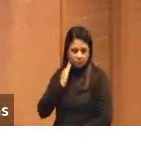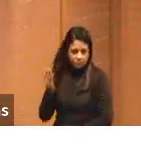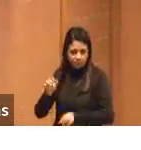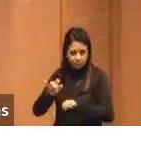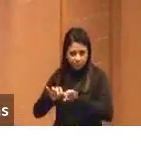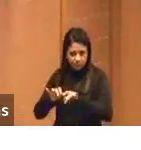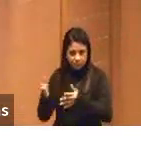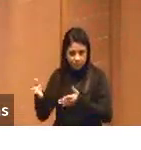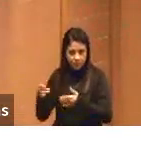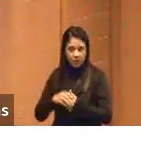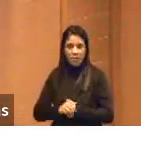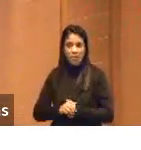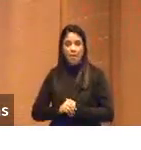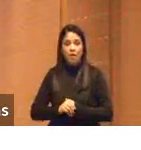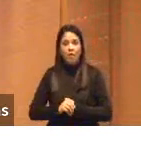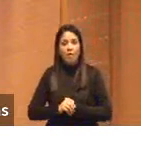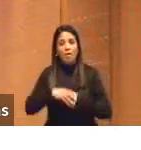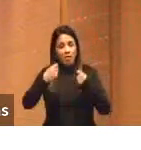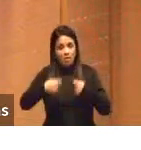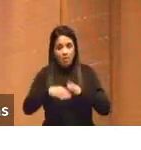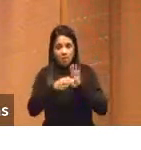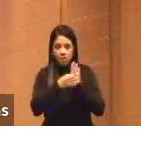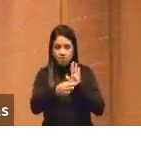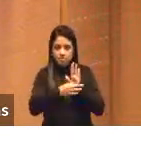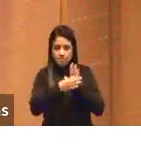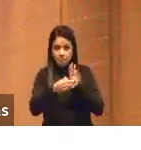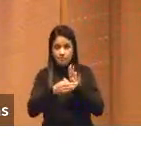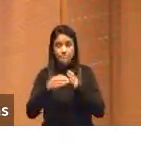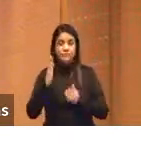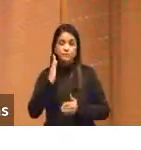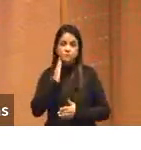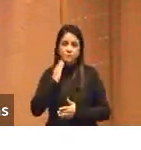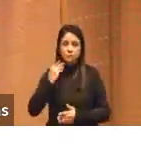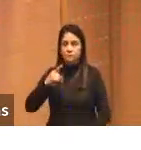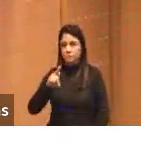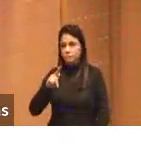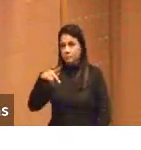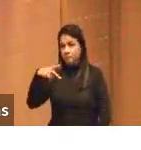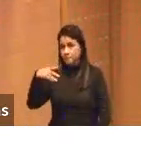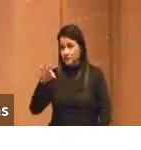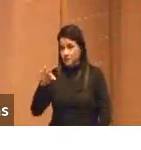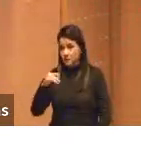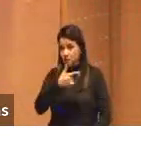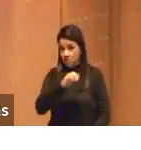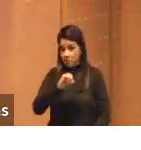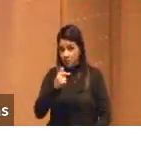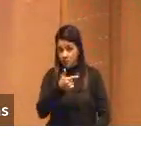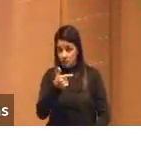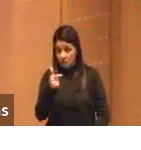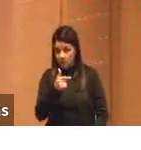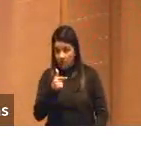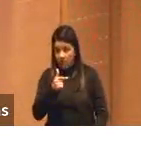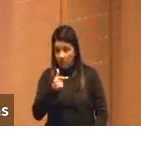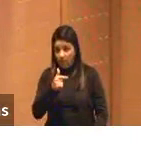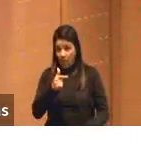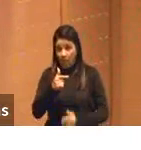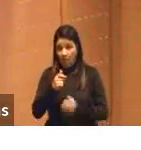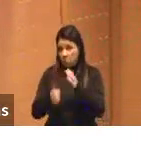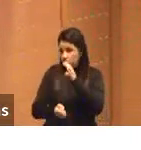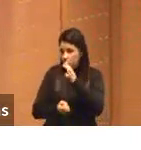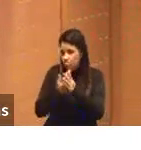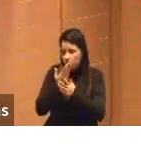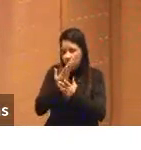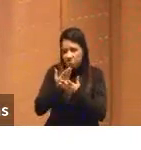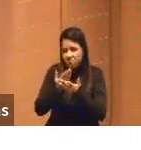em relação a isso, de fato. E gente, olha só, o chat GPT está sendo lançado aqui em 2022, mas isso não surgiu do